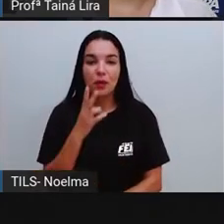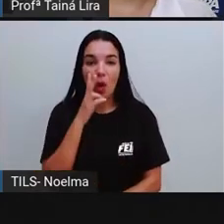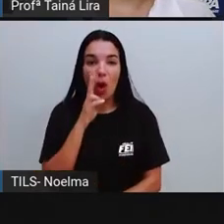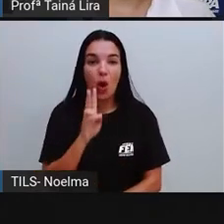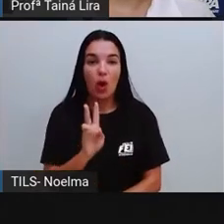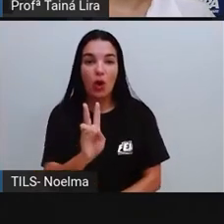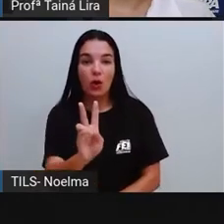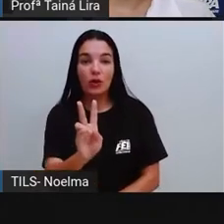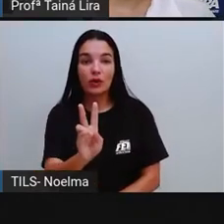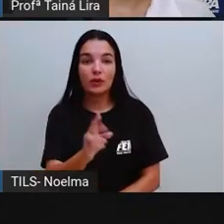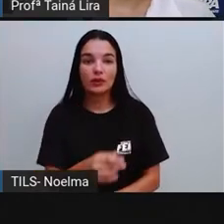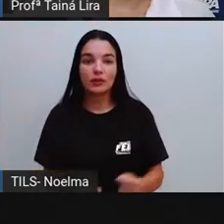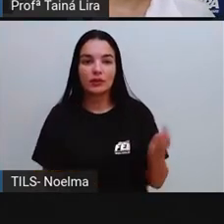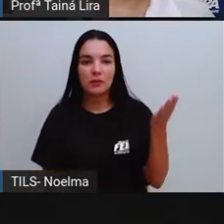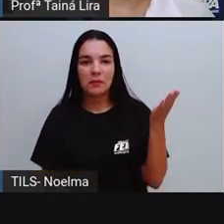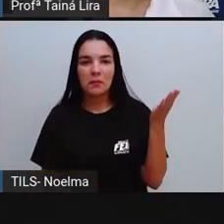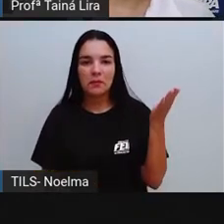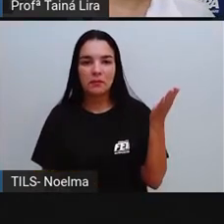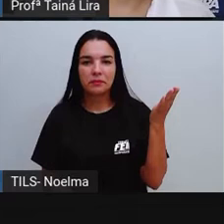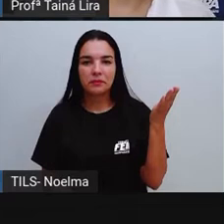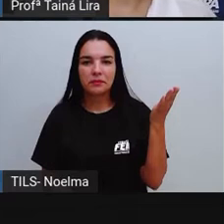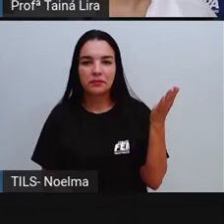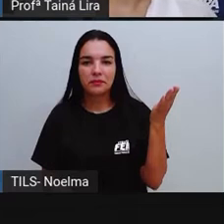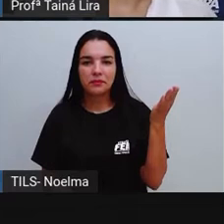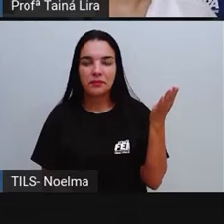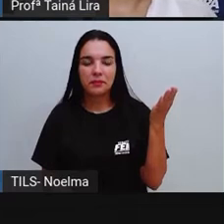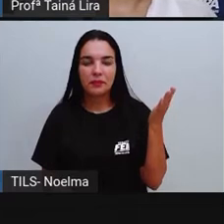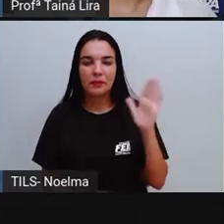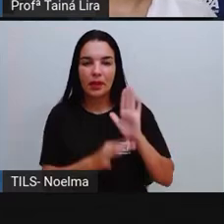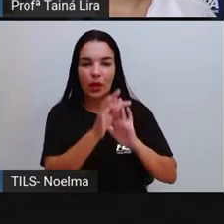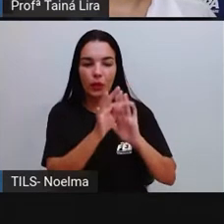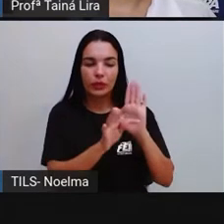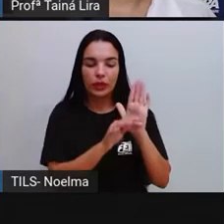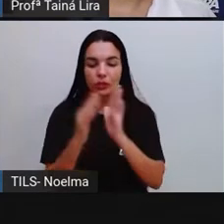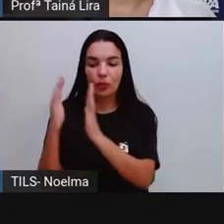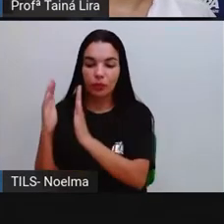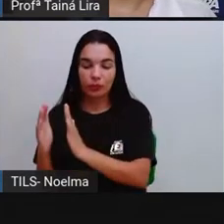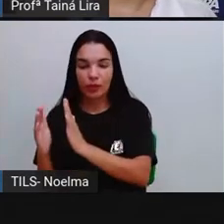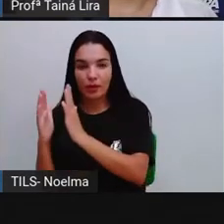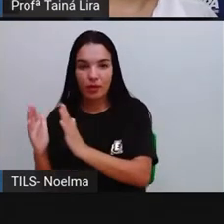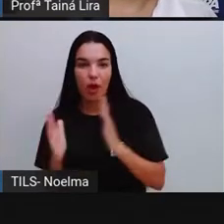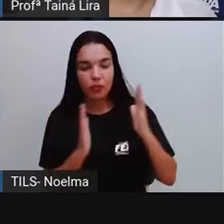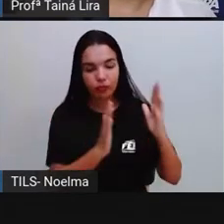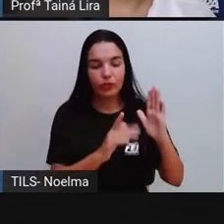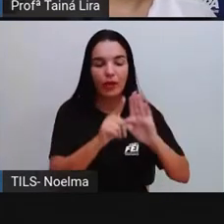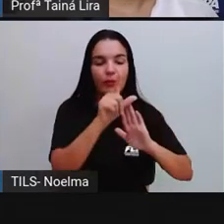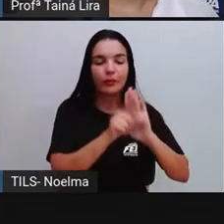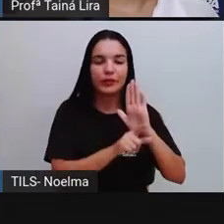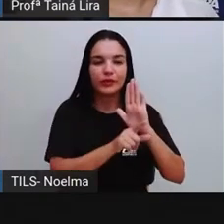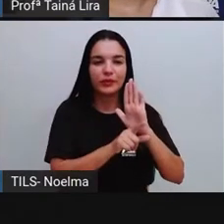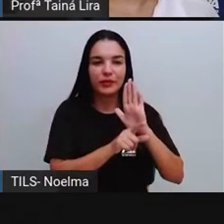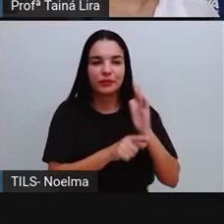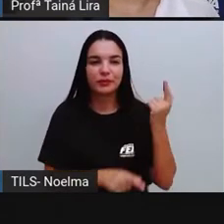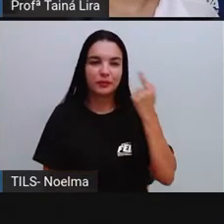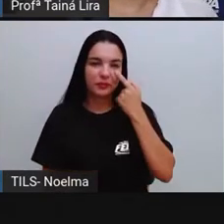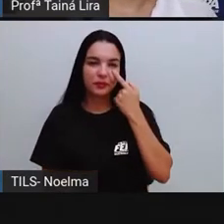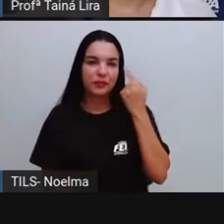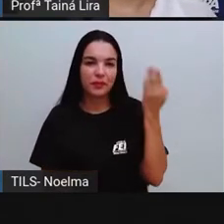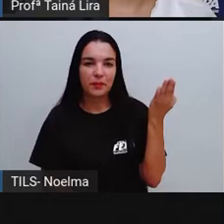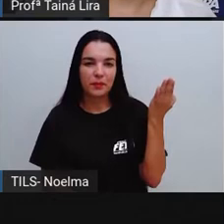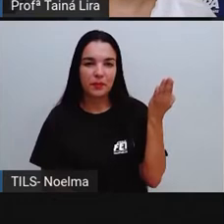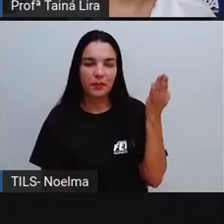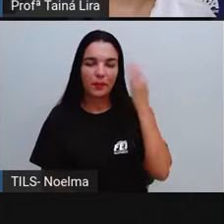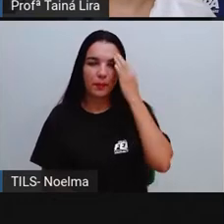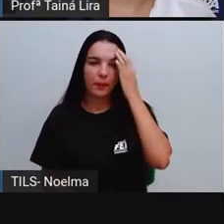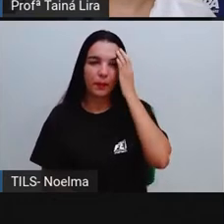colocou aqui, Tirou aqui do texto, E colocou aqui, Fez uma lista, Tá? Então quais foram, Para